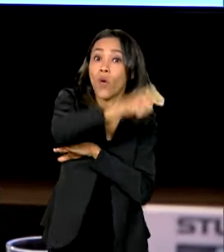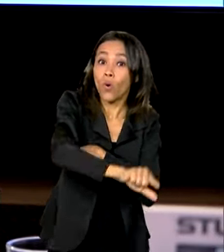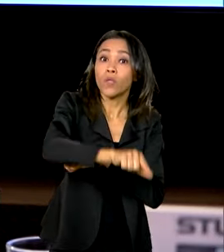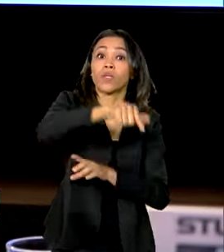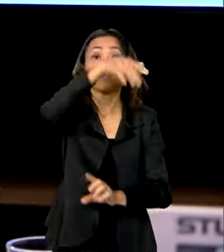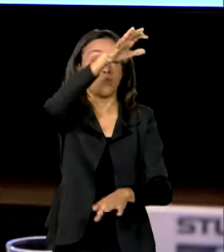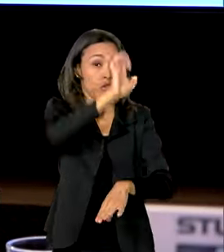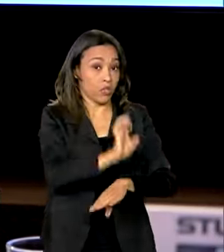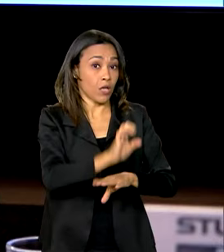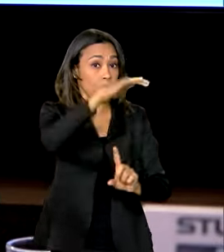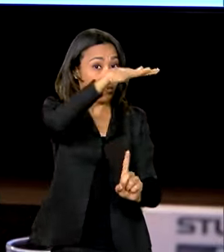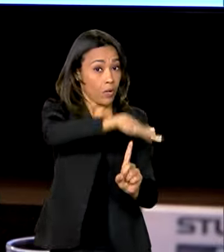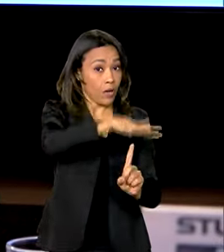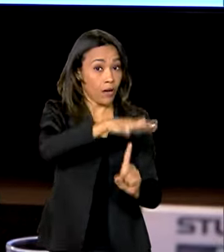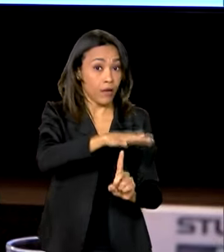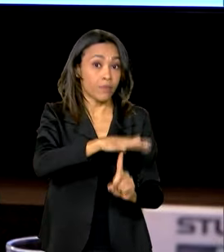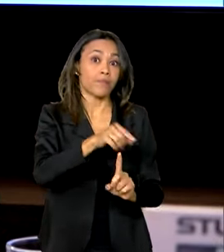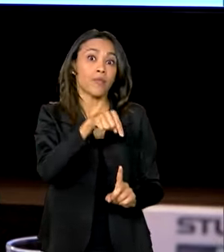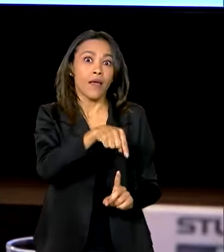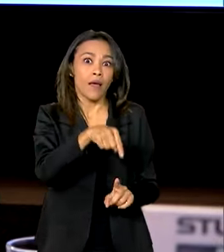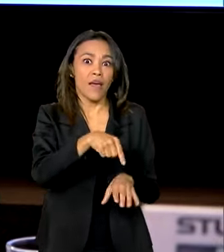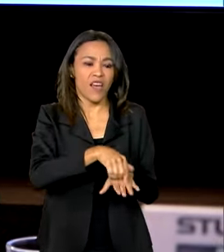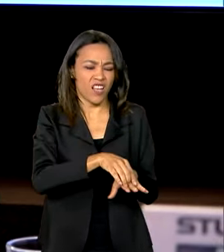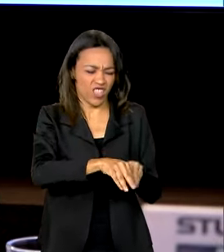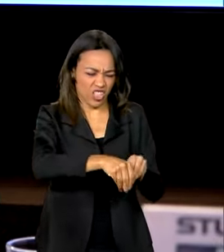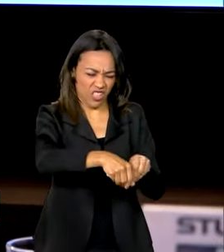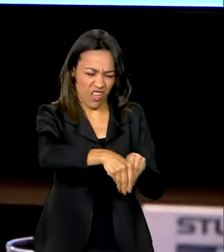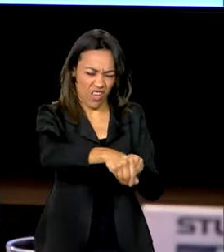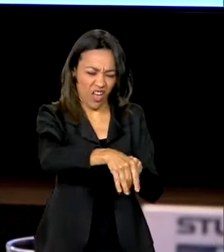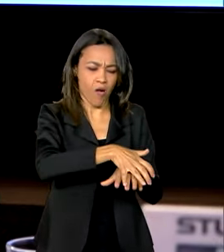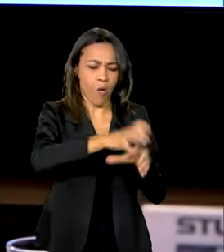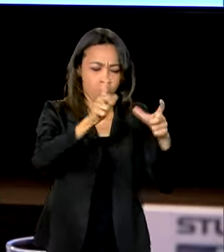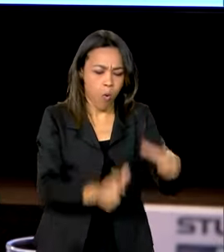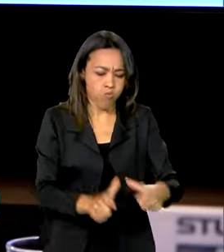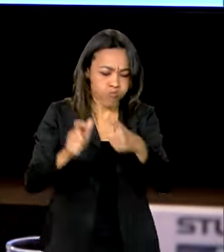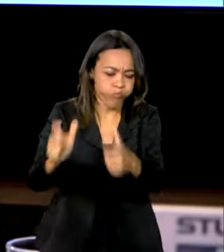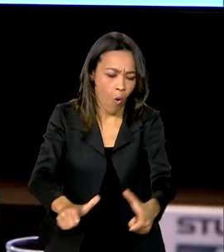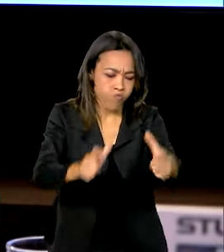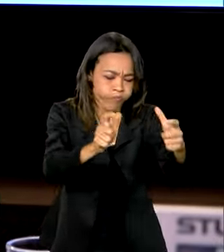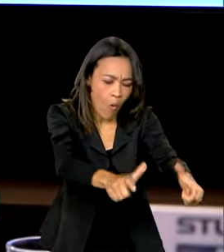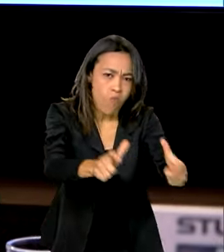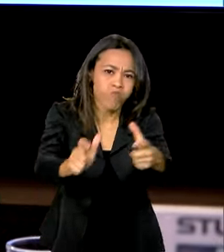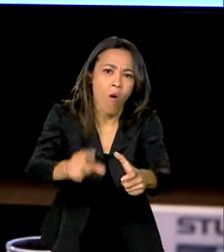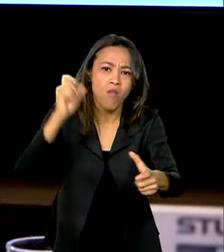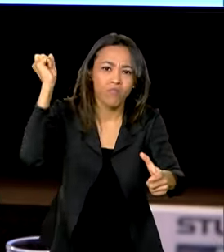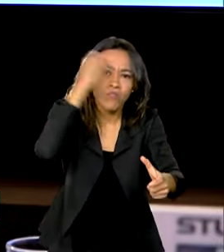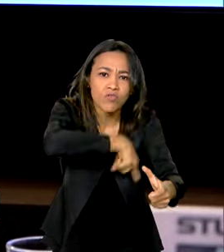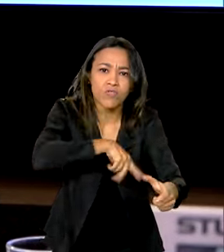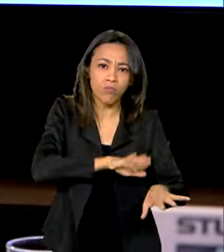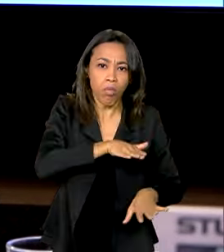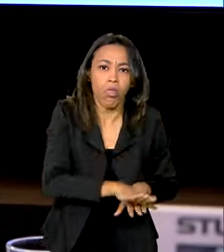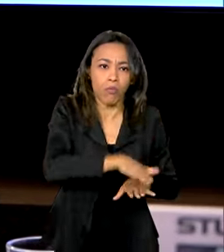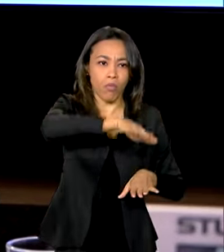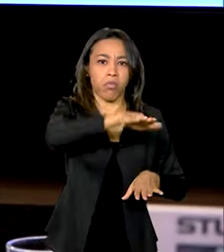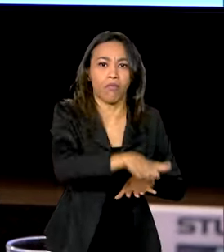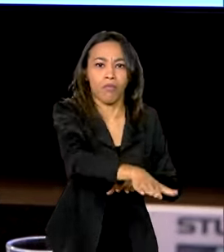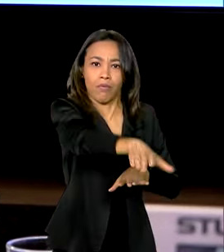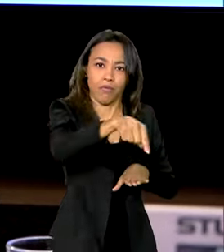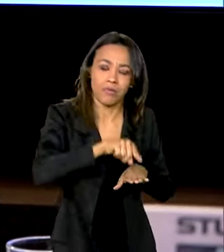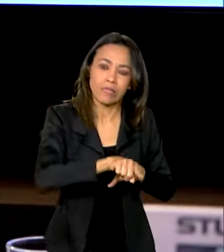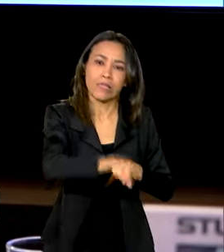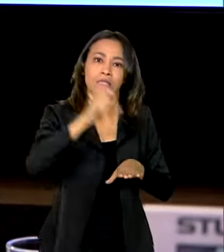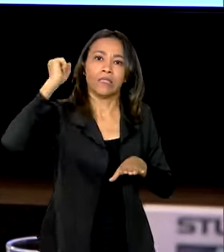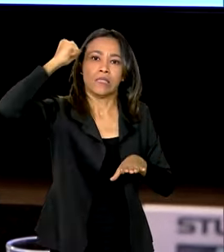da mesma forma, era praticamente uma estrada de terra cheia de buraco e faltando algumas pontes ainda a serem implementadas numa estrada